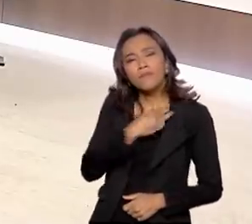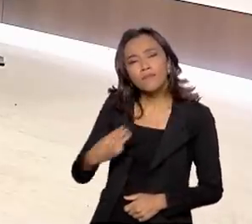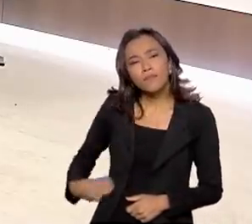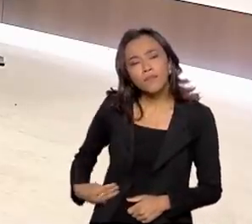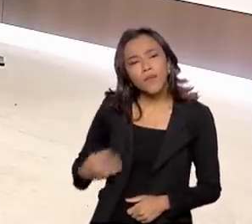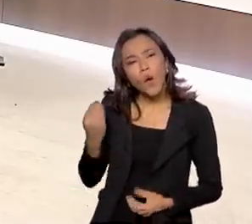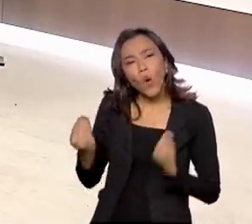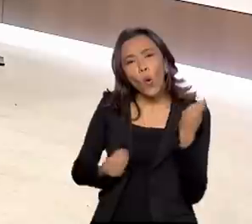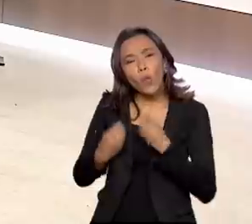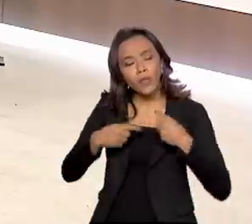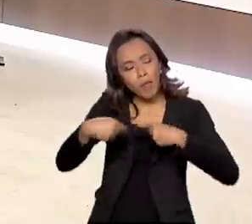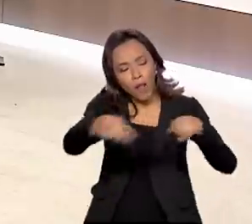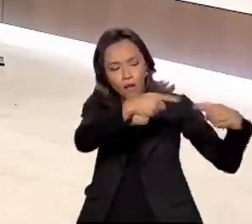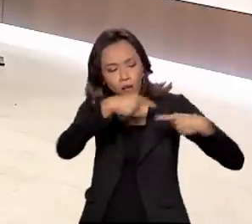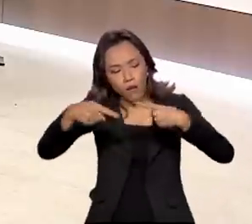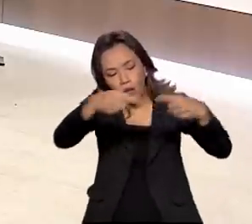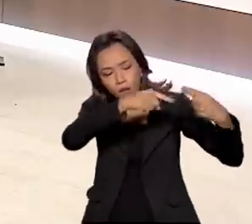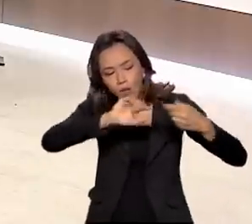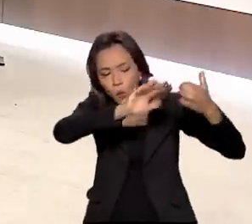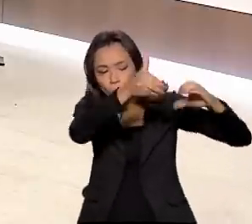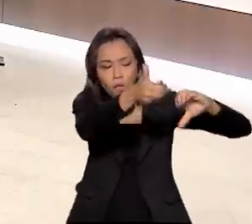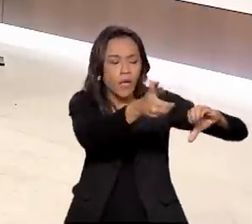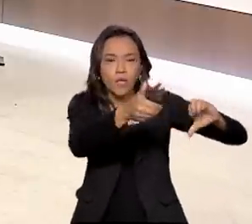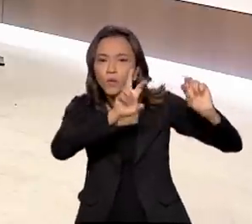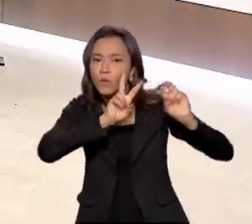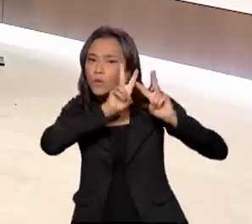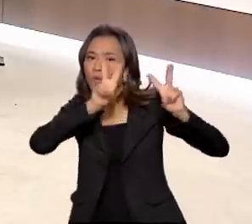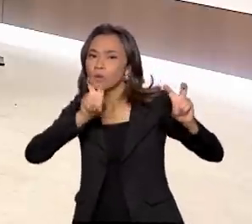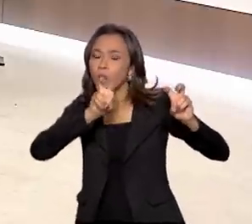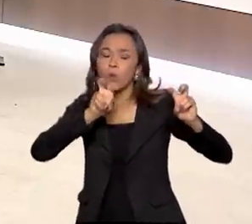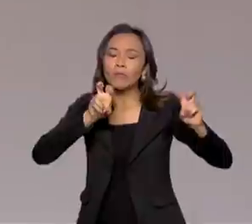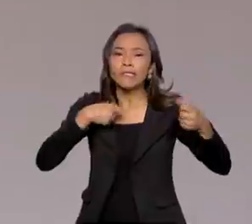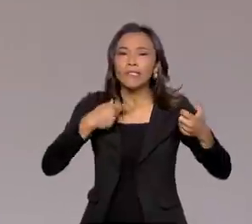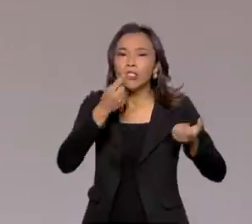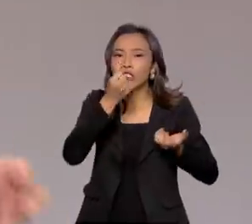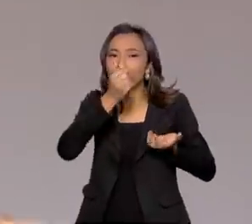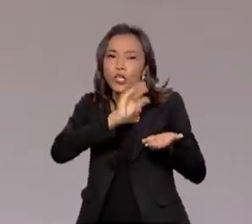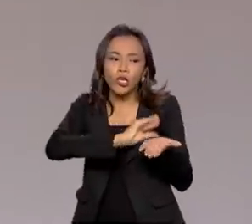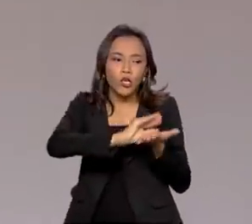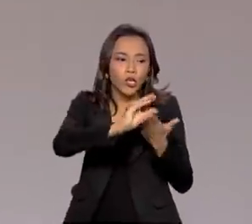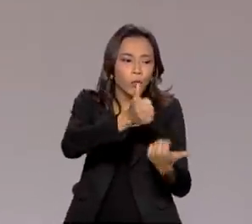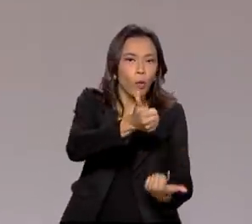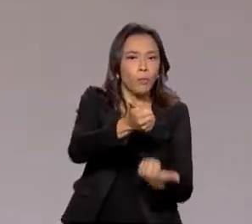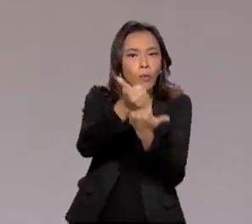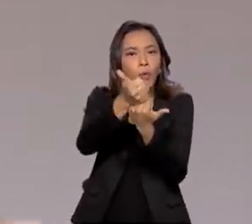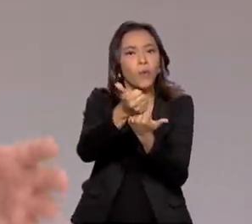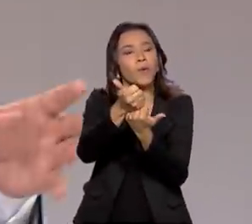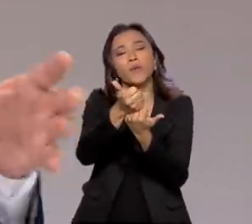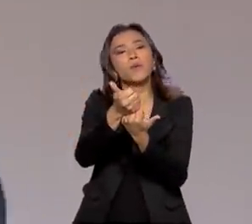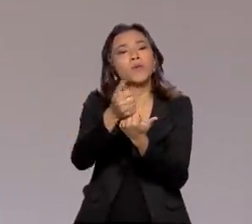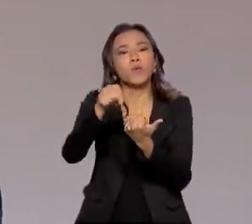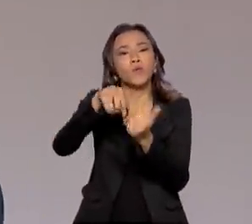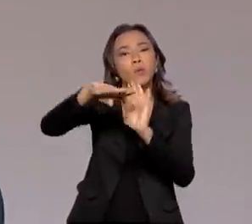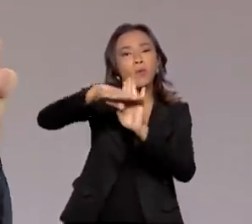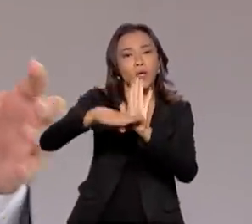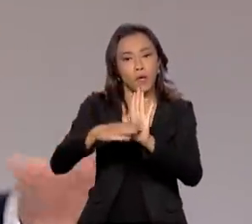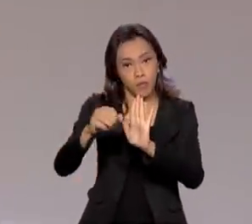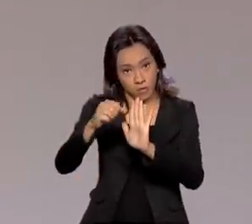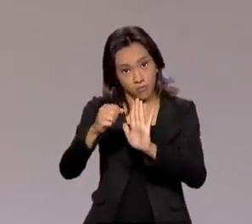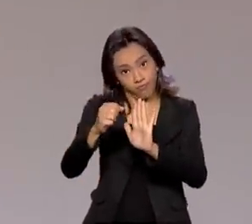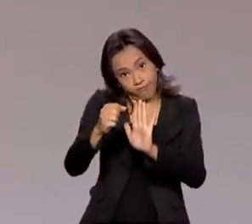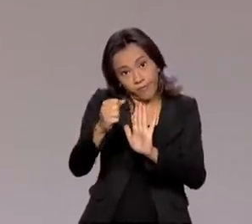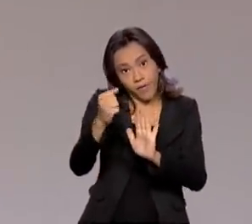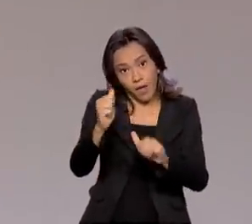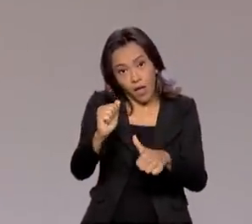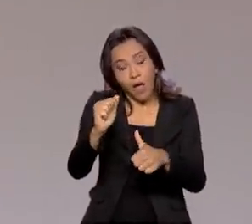está a discussão ali no Congresso Nacional para se encontrar formas de financiamento para o Auxílio Brasil? Essa é uma das discussões